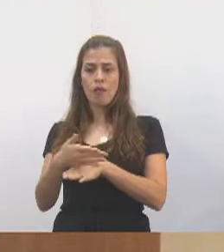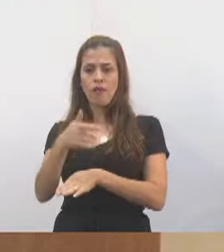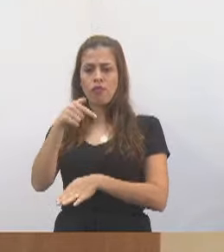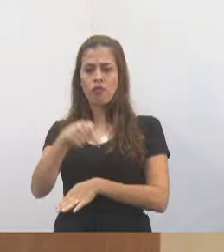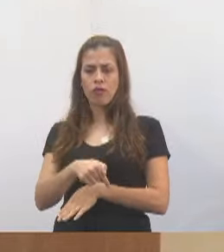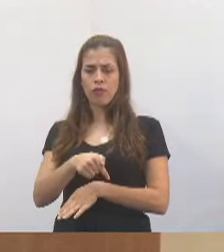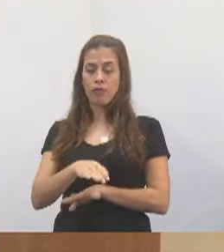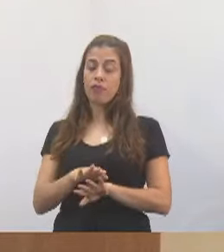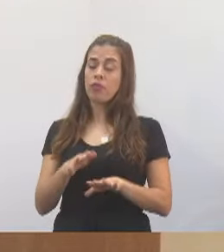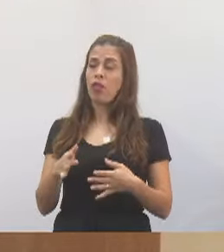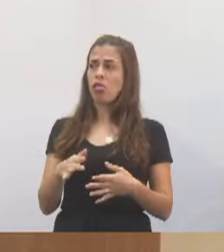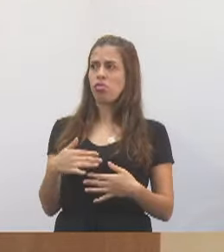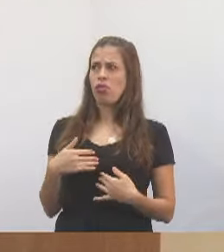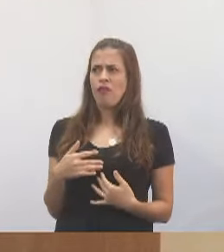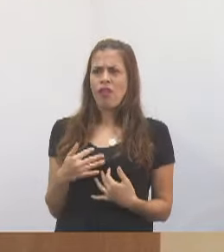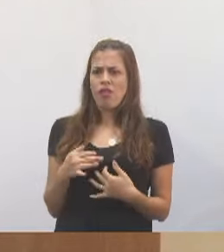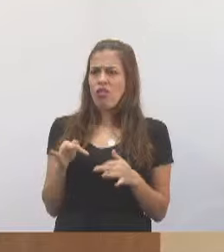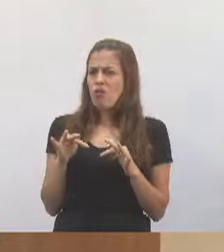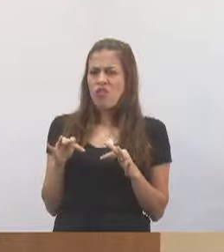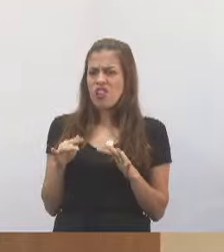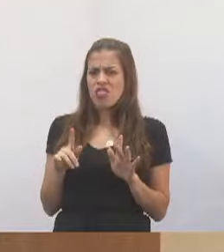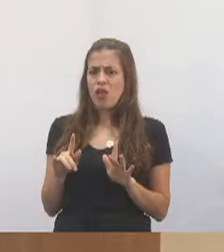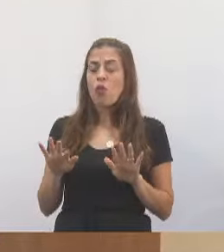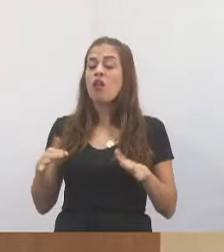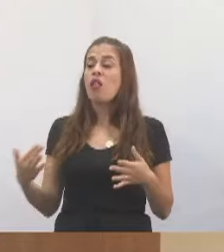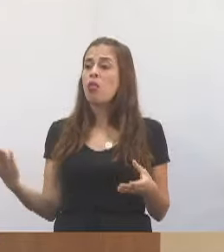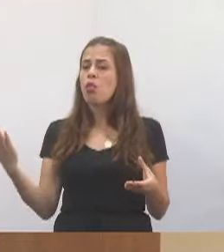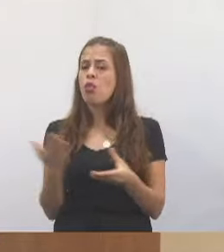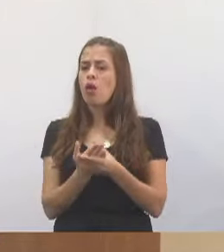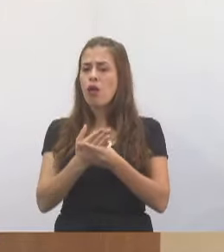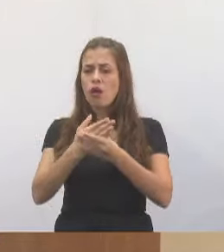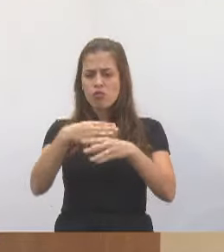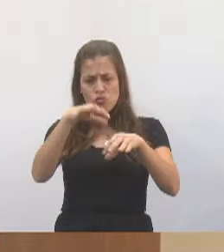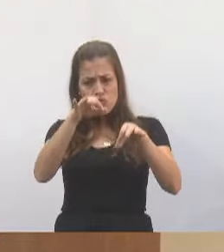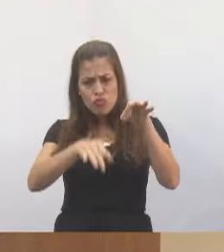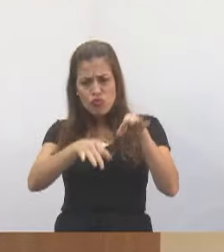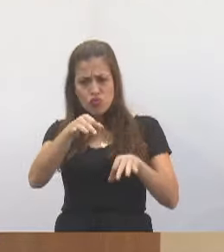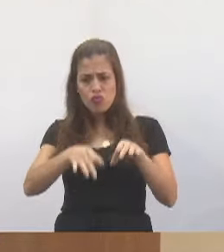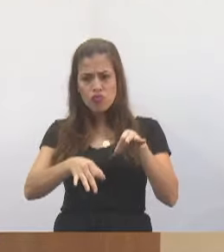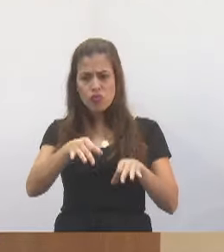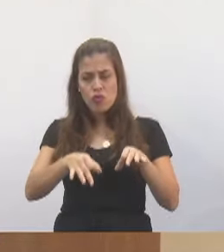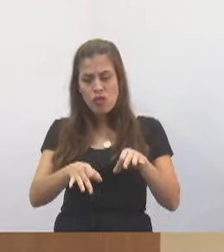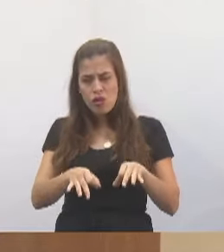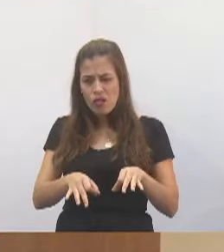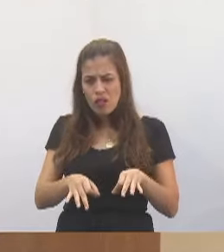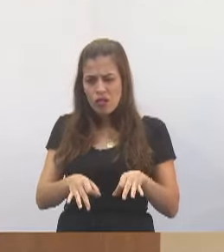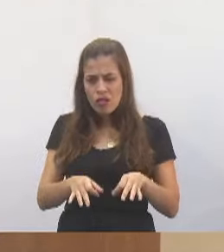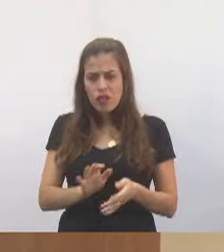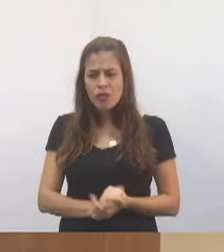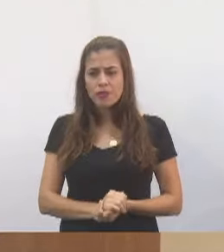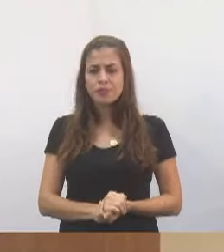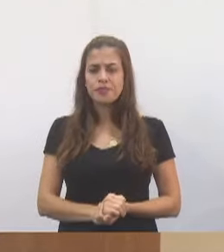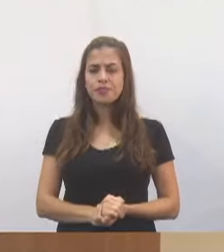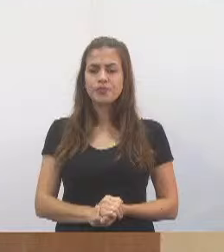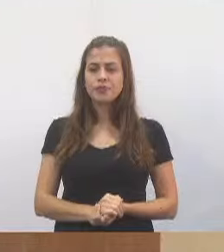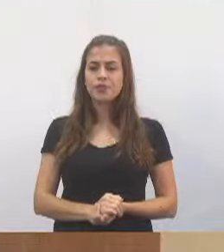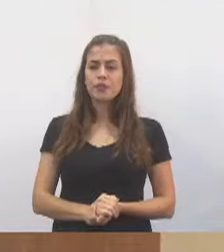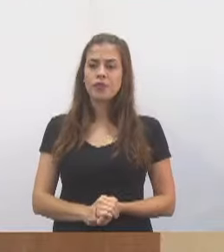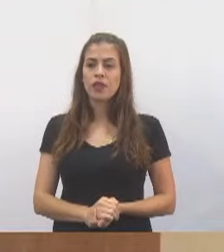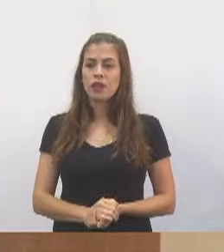e não contente, ingressa na Justiça, Prefeito Isaías ingressa na Justiça,